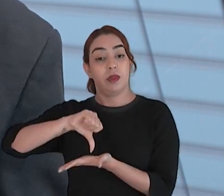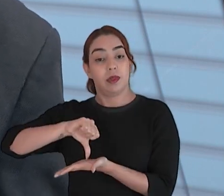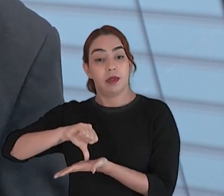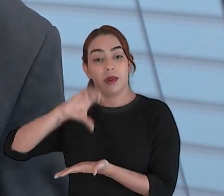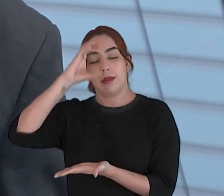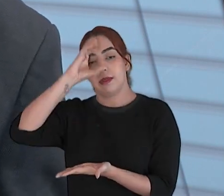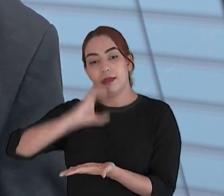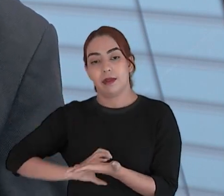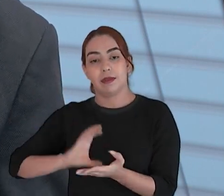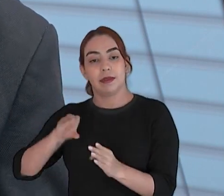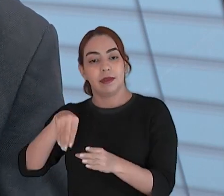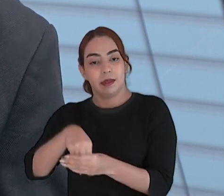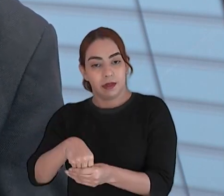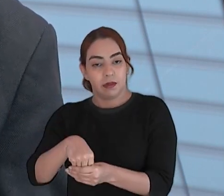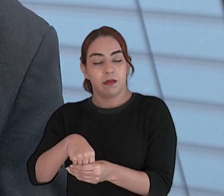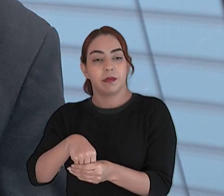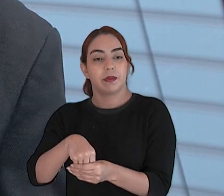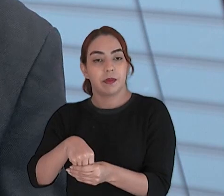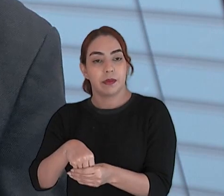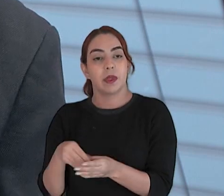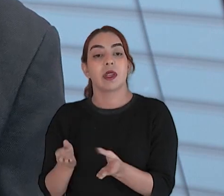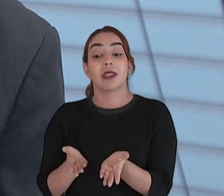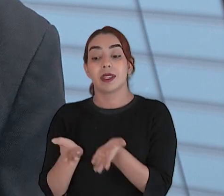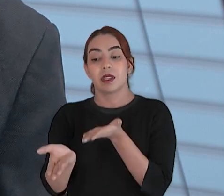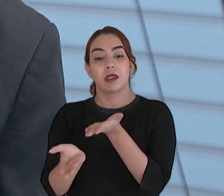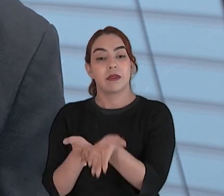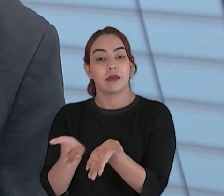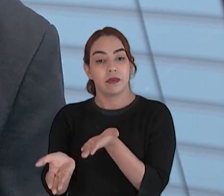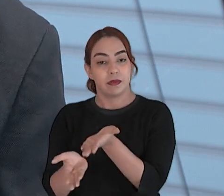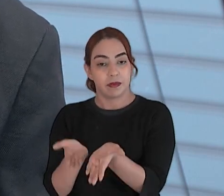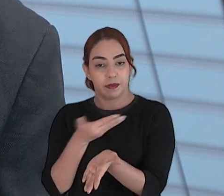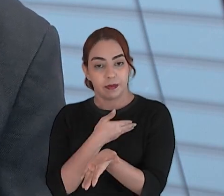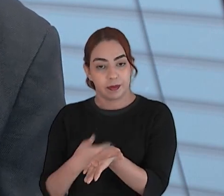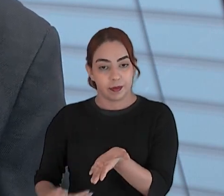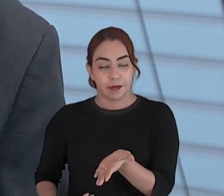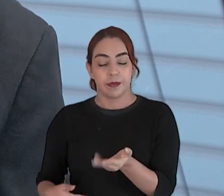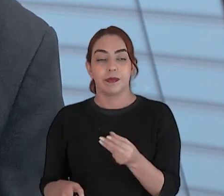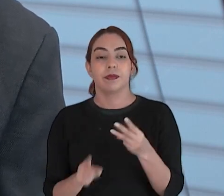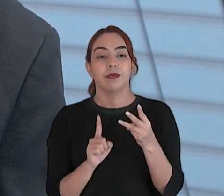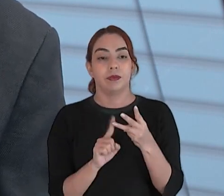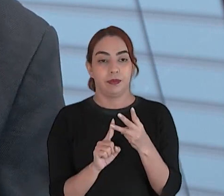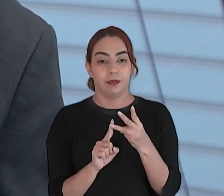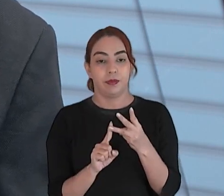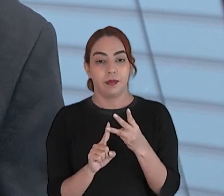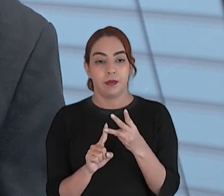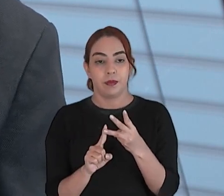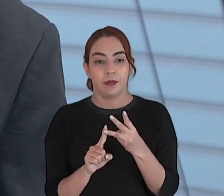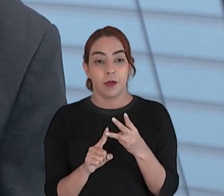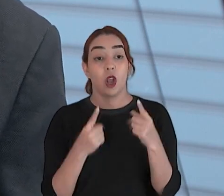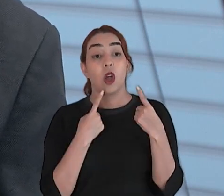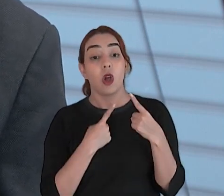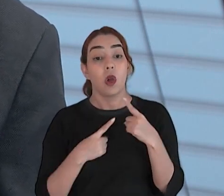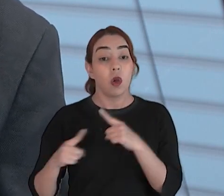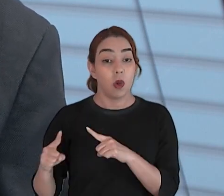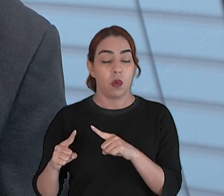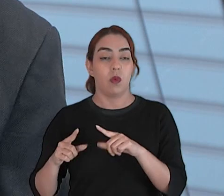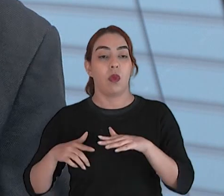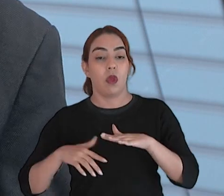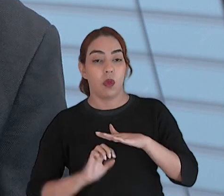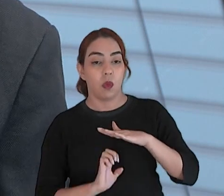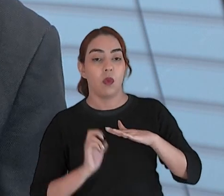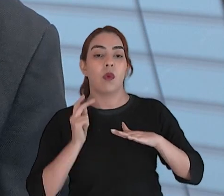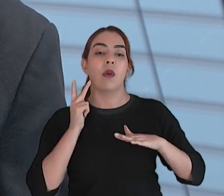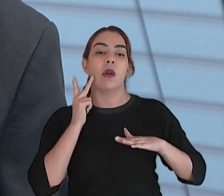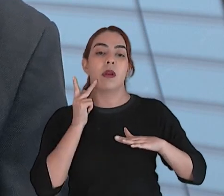realidade, oferecendo serviços públicos para a população, ampliou ações de enfrentamento à exploração sexual de crianças e